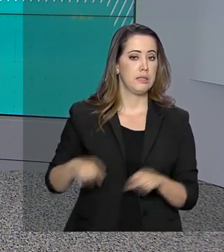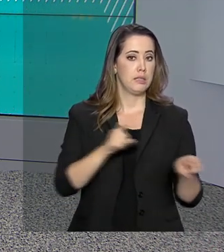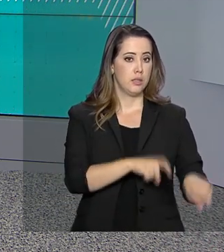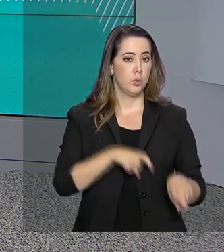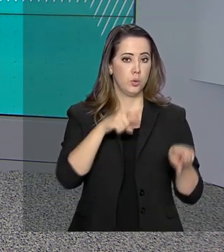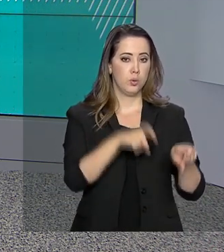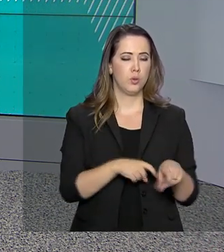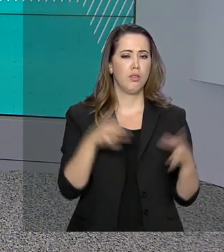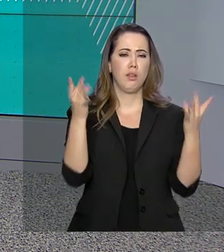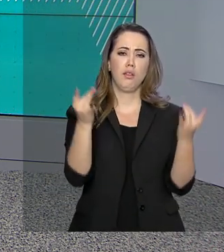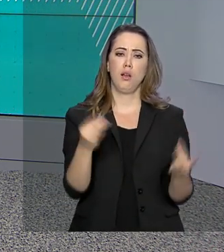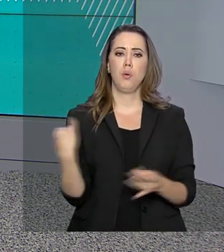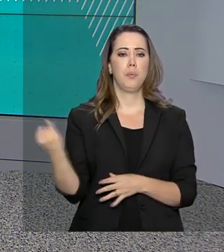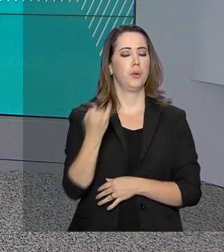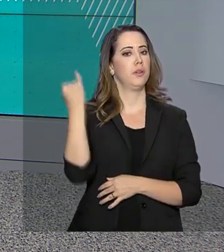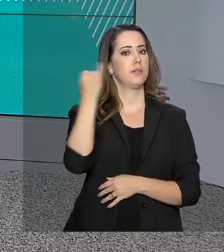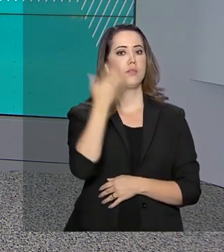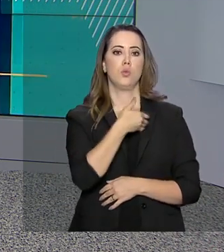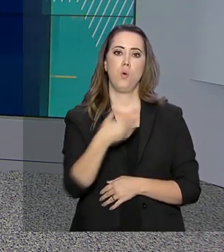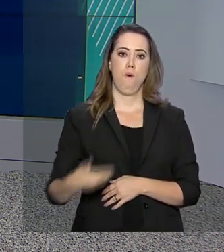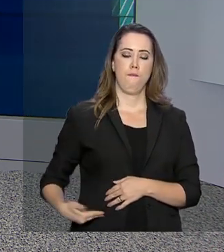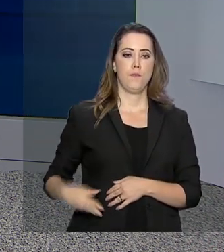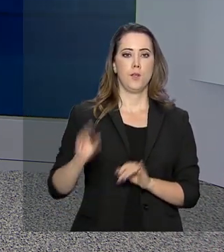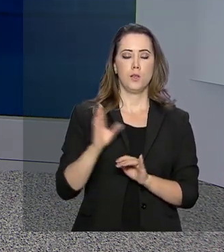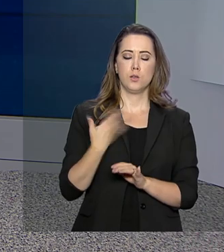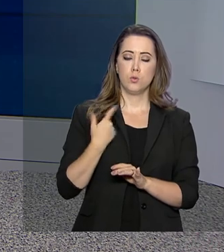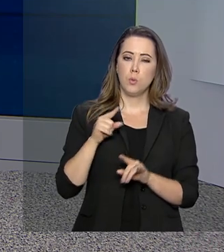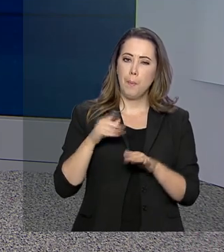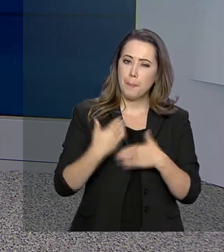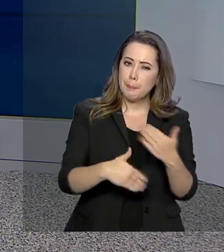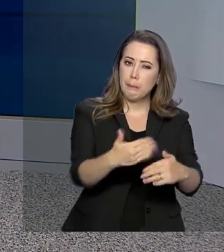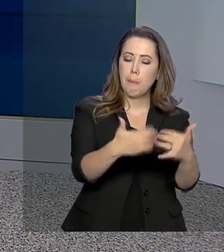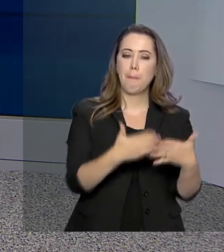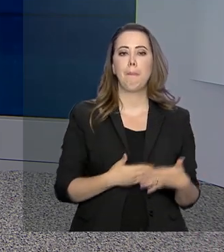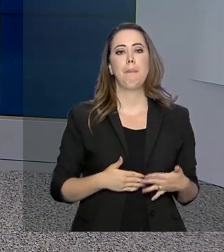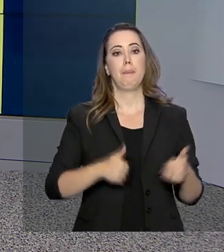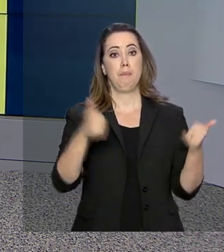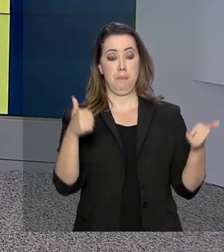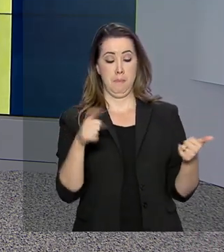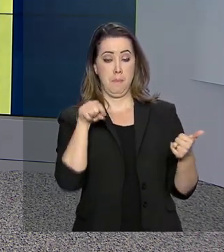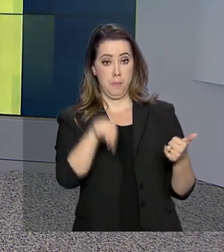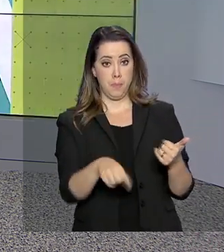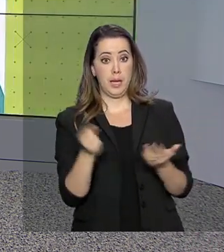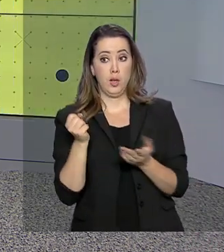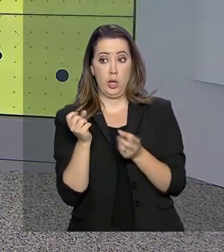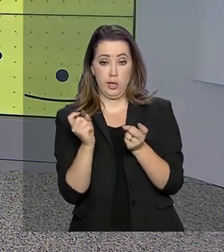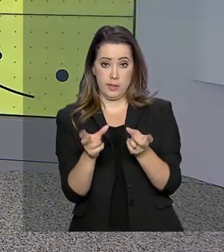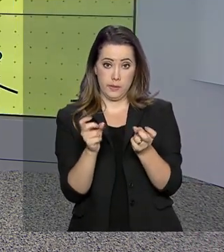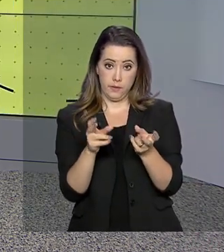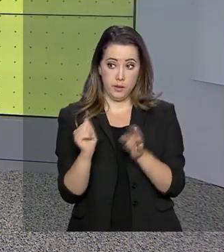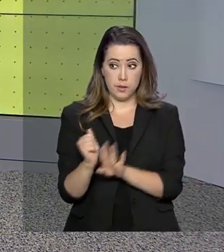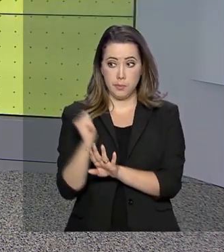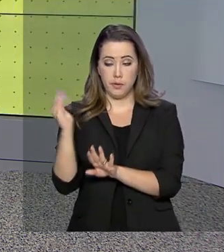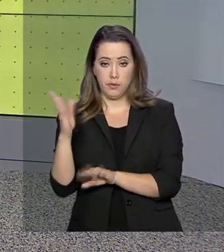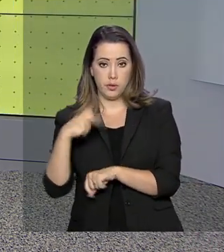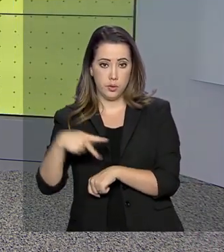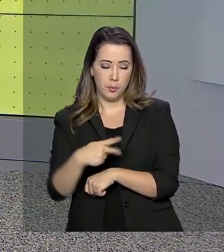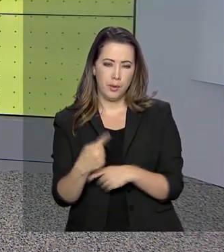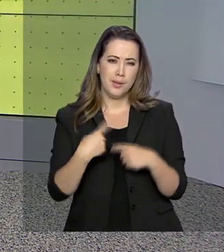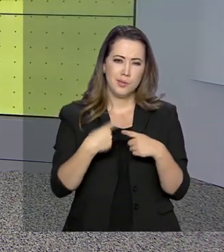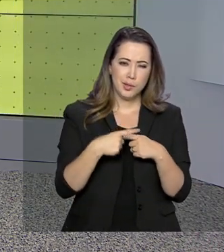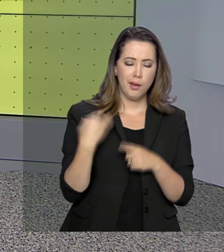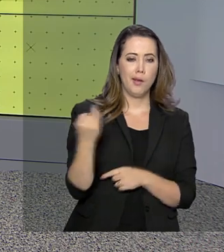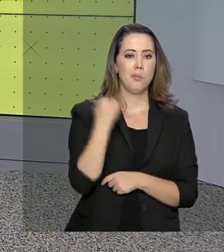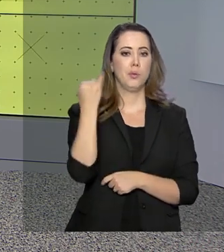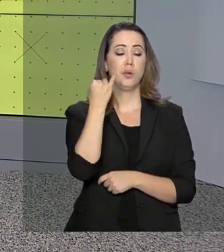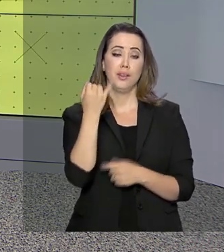Cristina, destacou as ações do governo para tornar a produção mais atrativa para o mercado externo. Para a ministra, conquistar novos